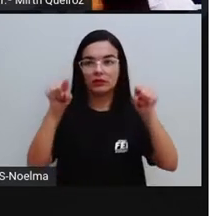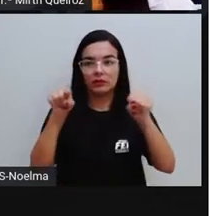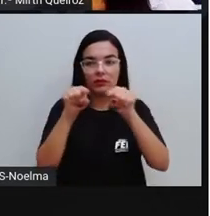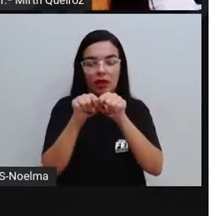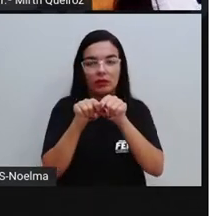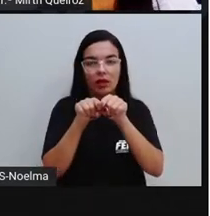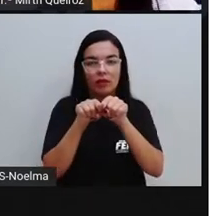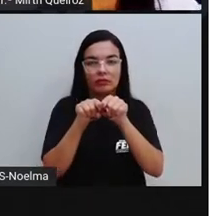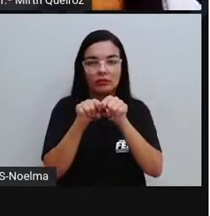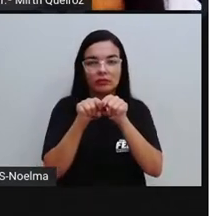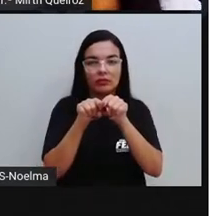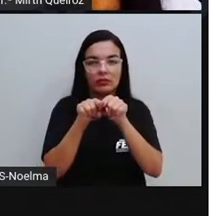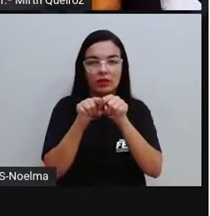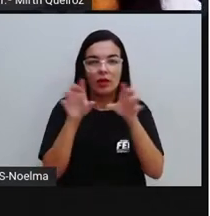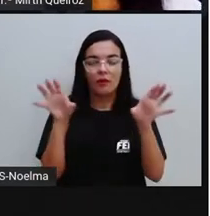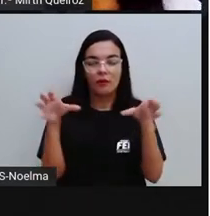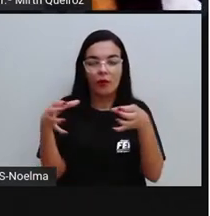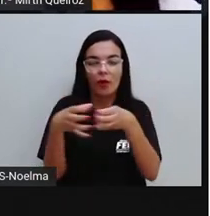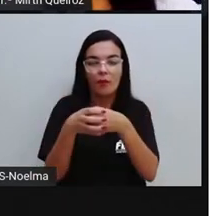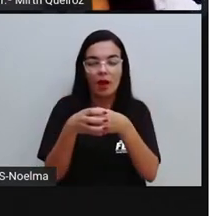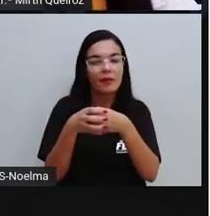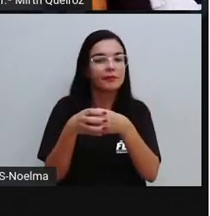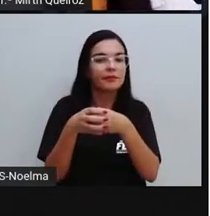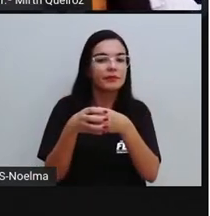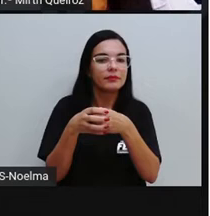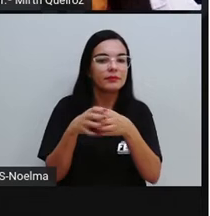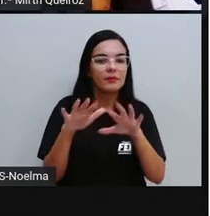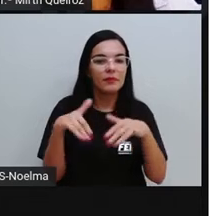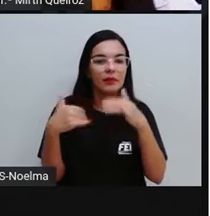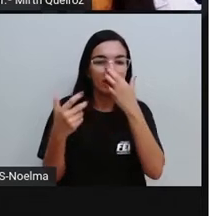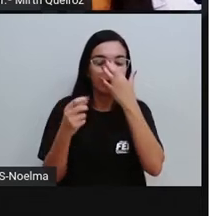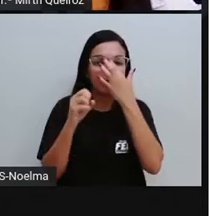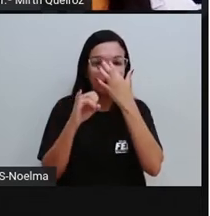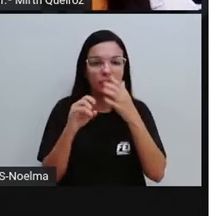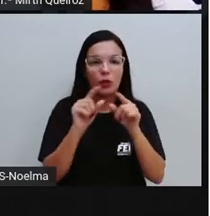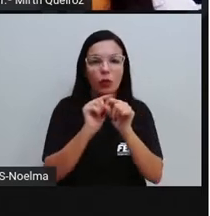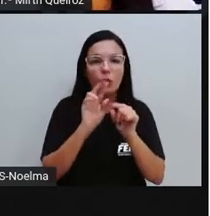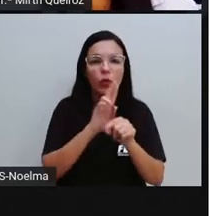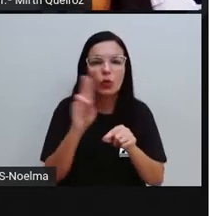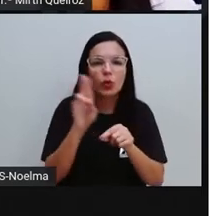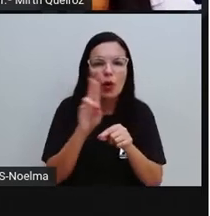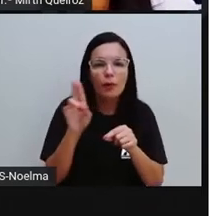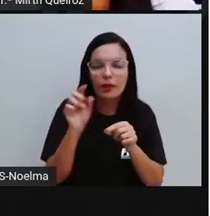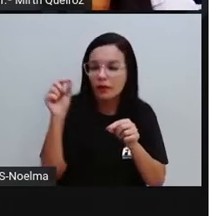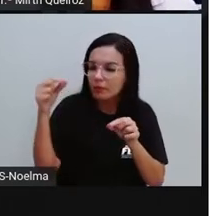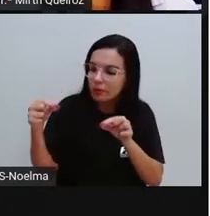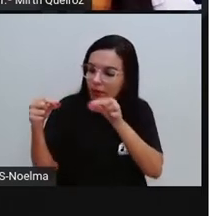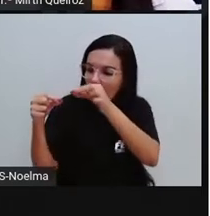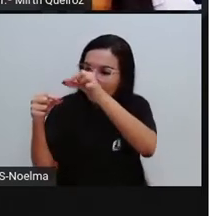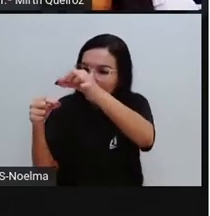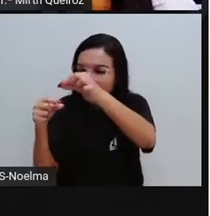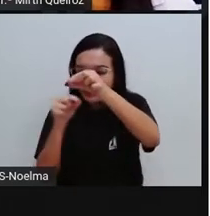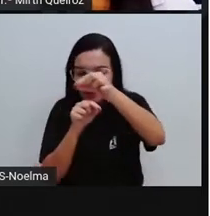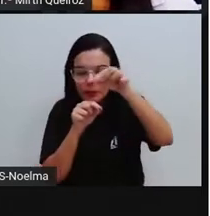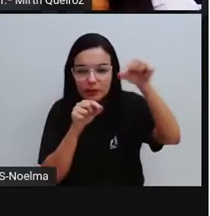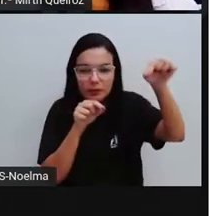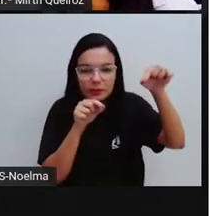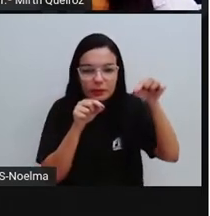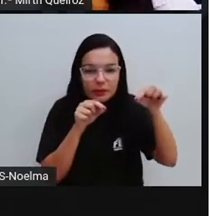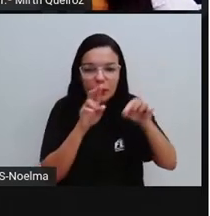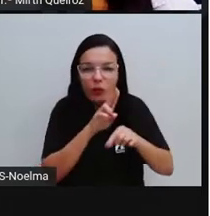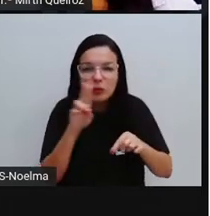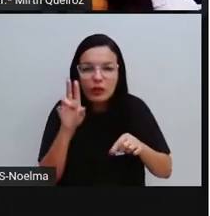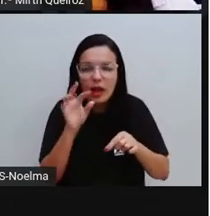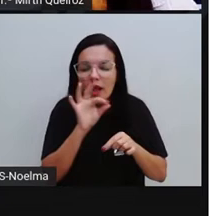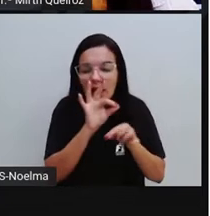dobrinha ali que a gente vai estar montando ali o cubo é chamado de arestas, que está representada aqui na figura por